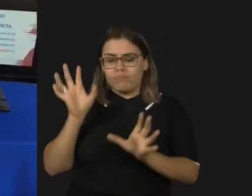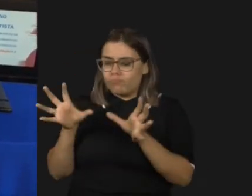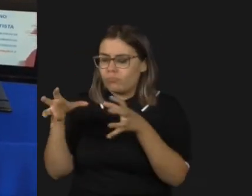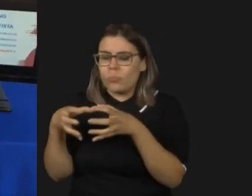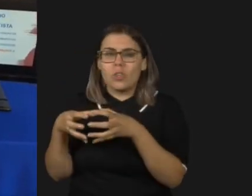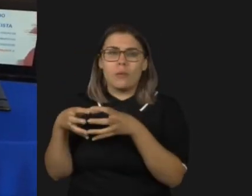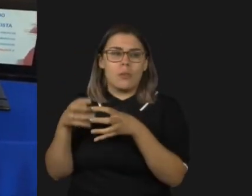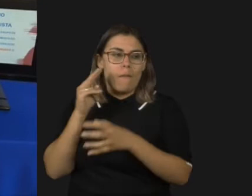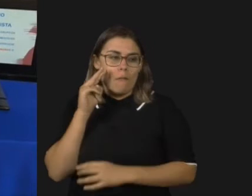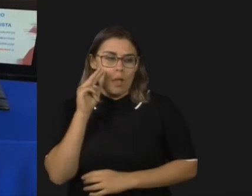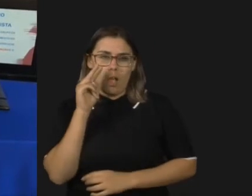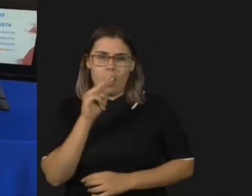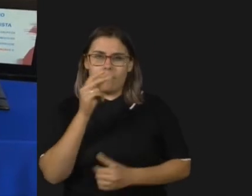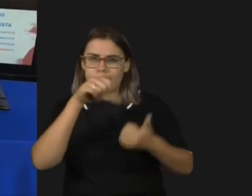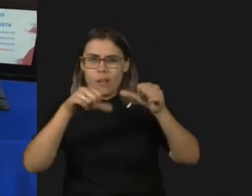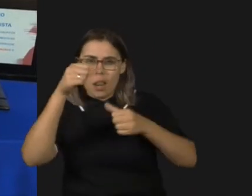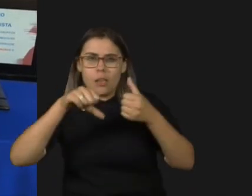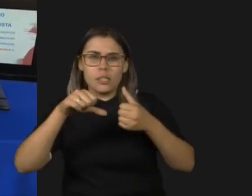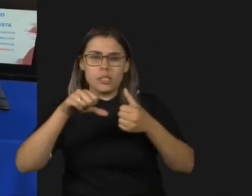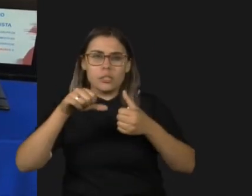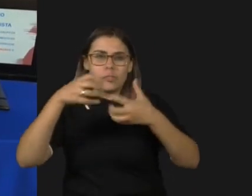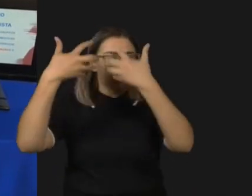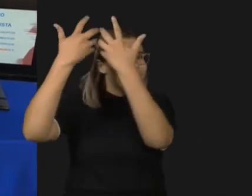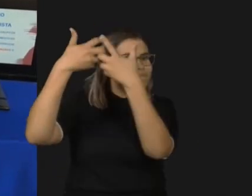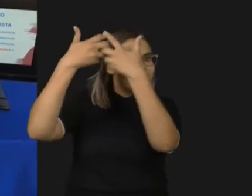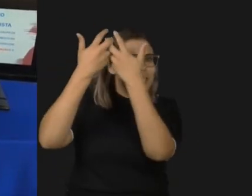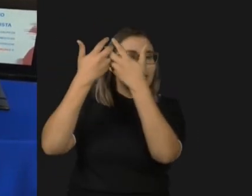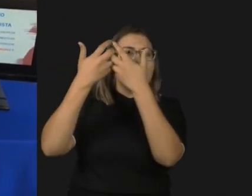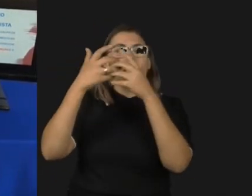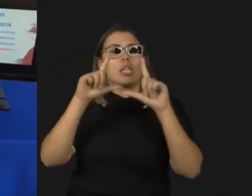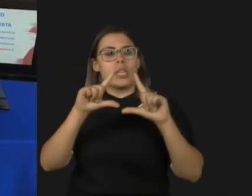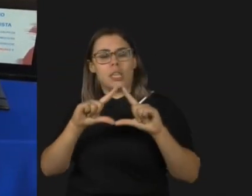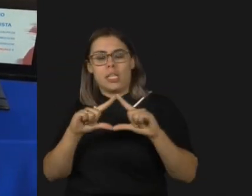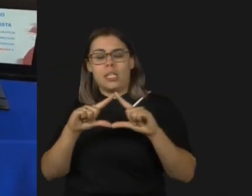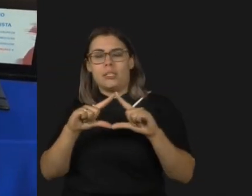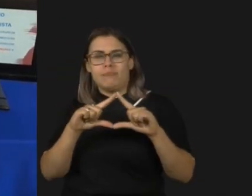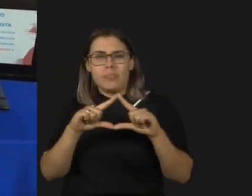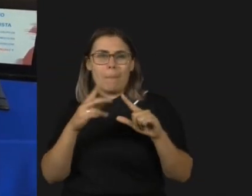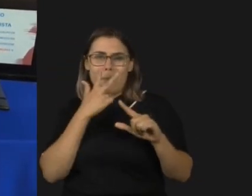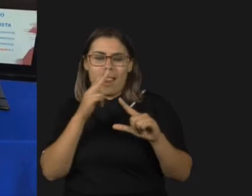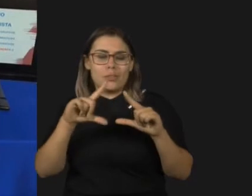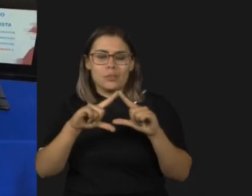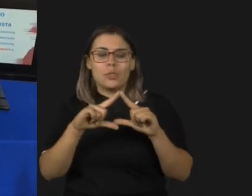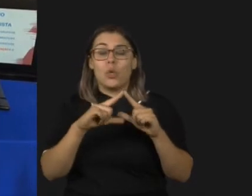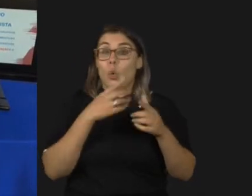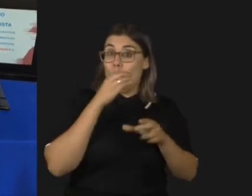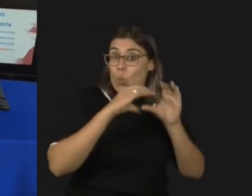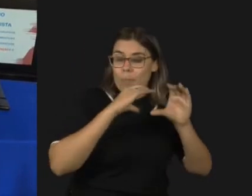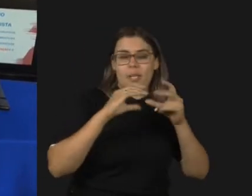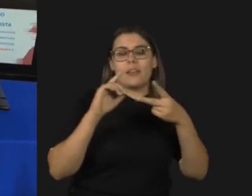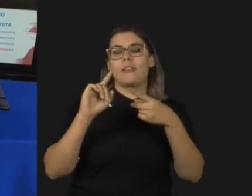afeta no cérebro, o que a gente chama de tripé social, que é a comunicação, a interação e o